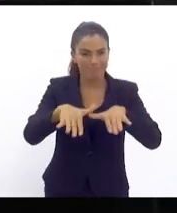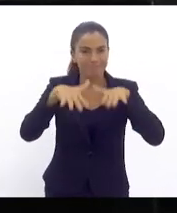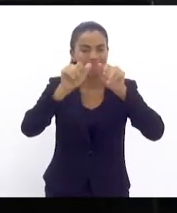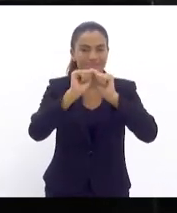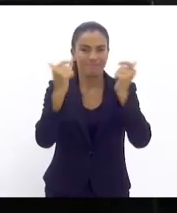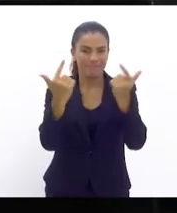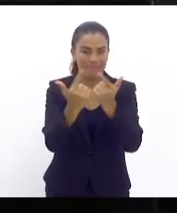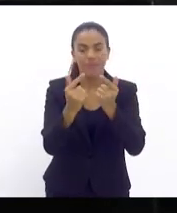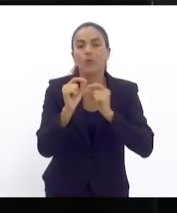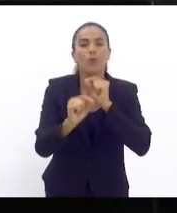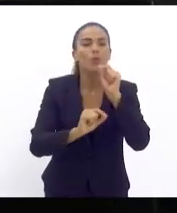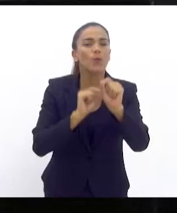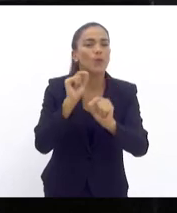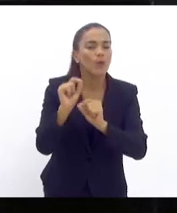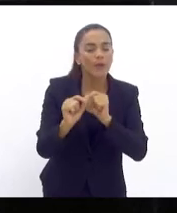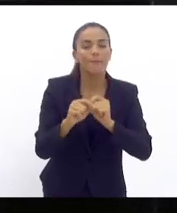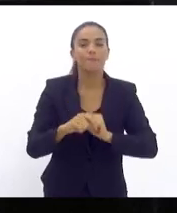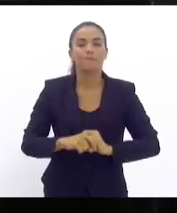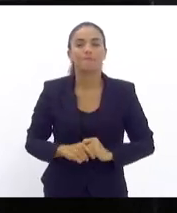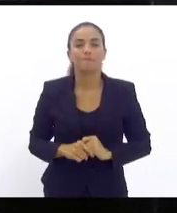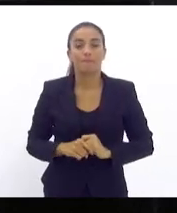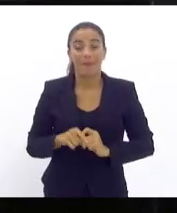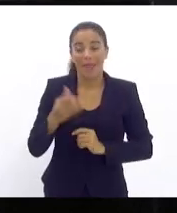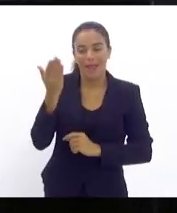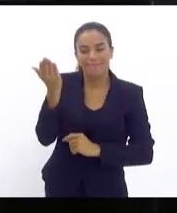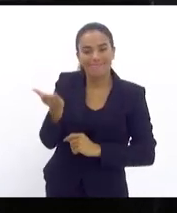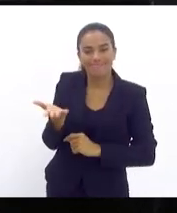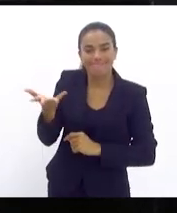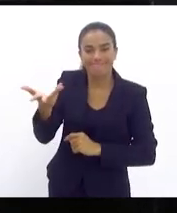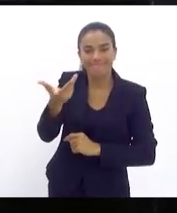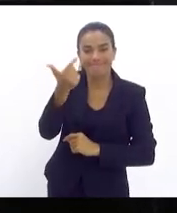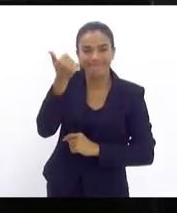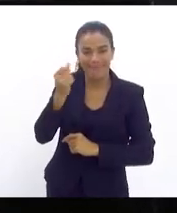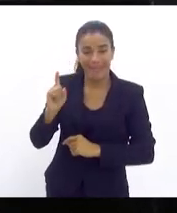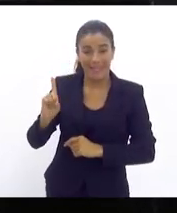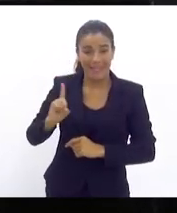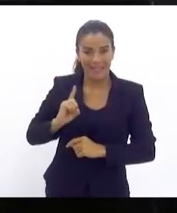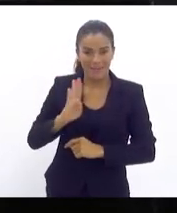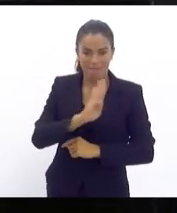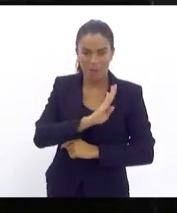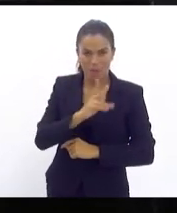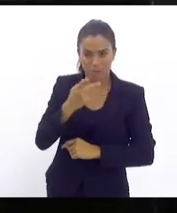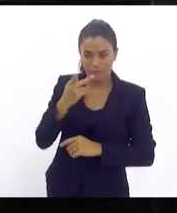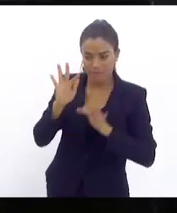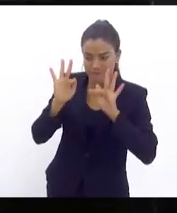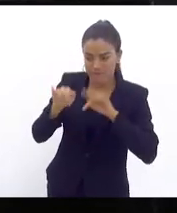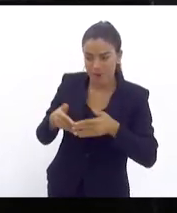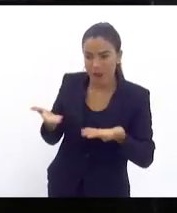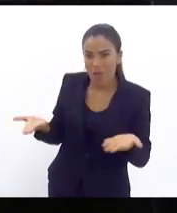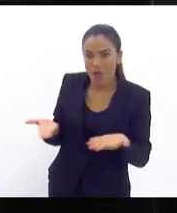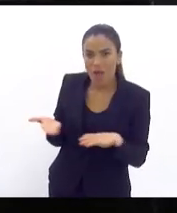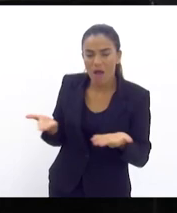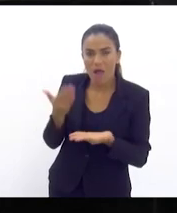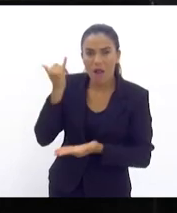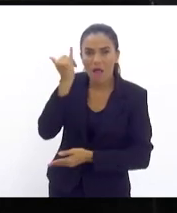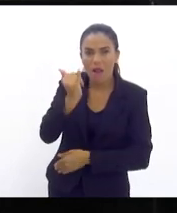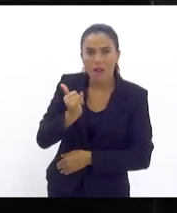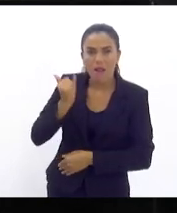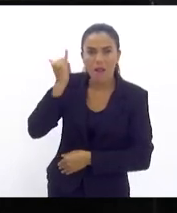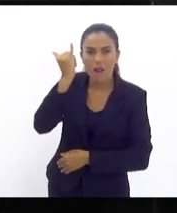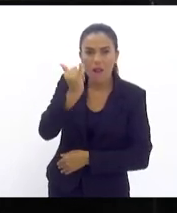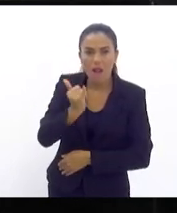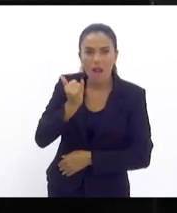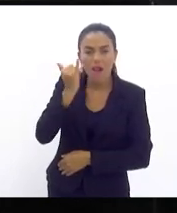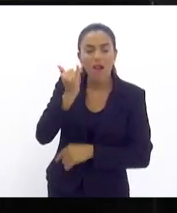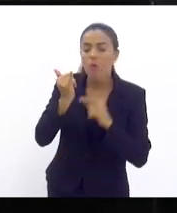muito ao encontro do que a nobre deputada Dani Balbi acaba de falar e narrar aqui nesse expediente inicial,